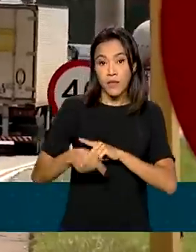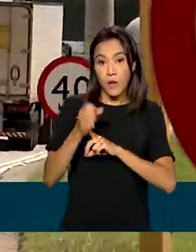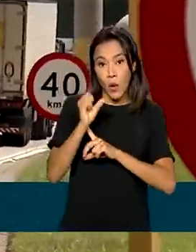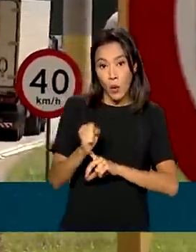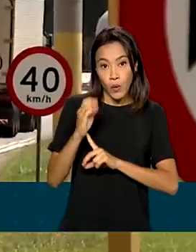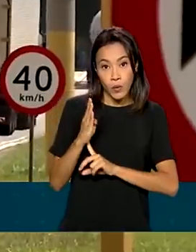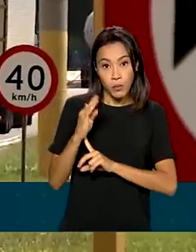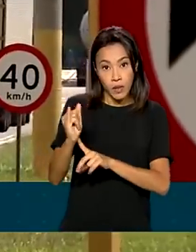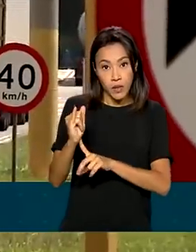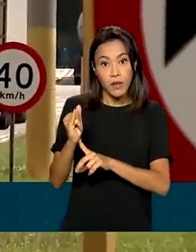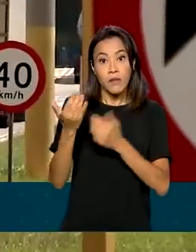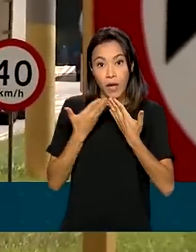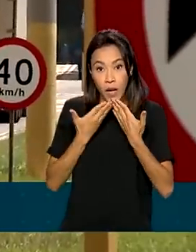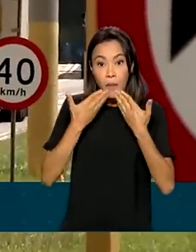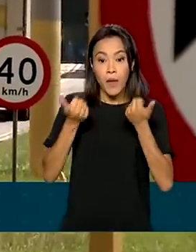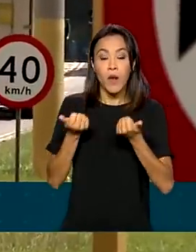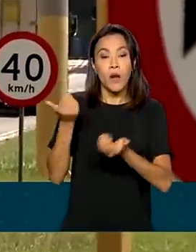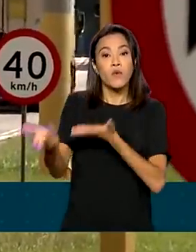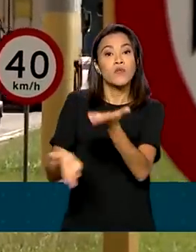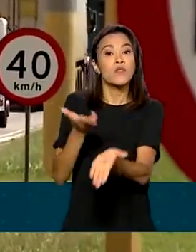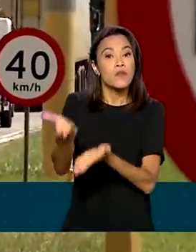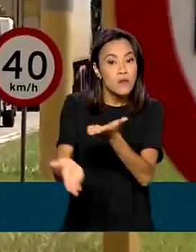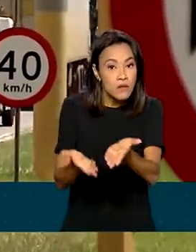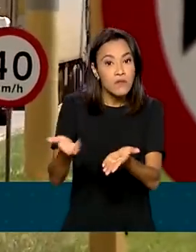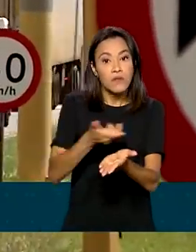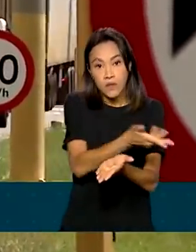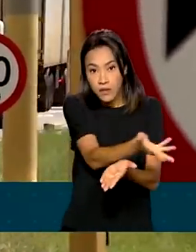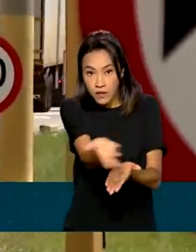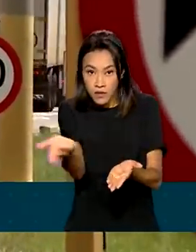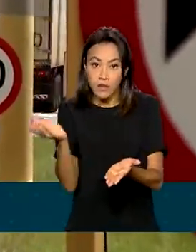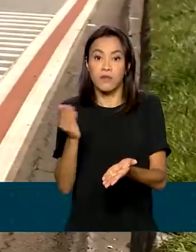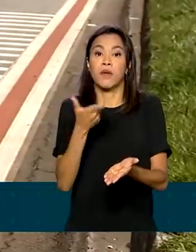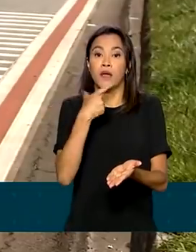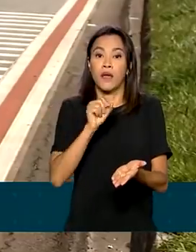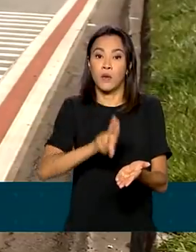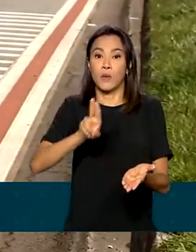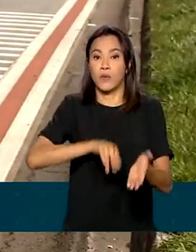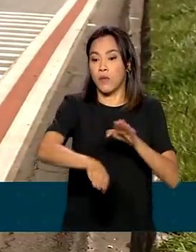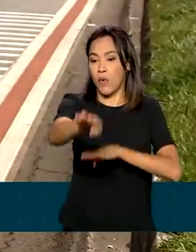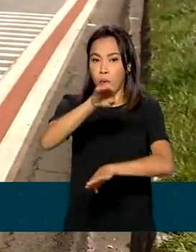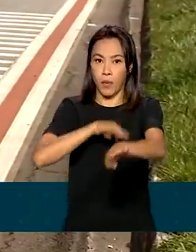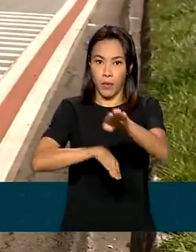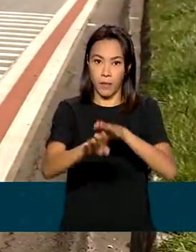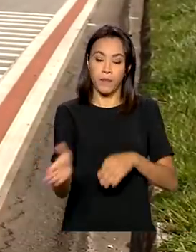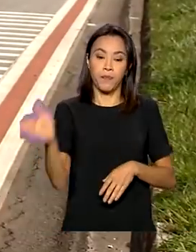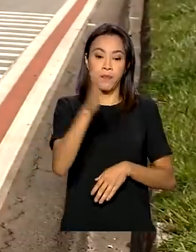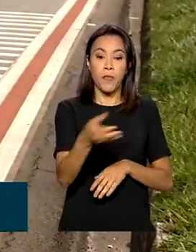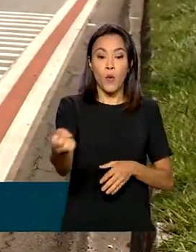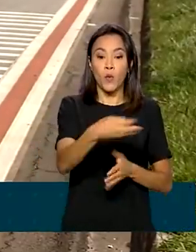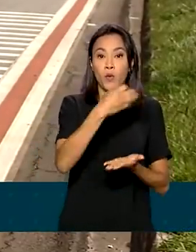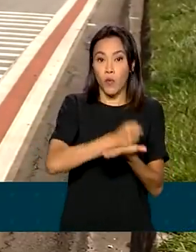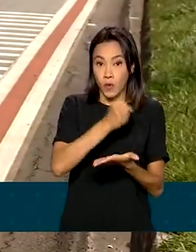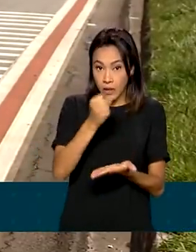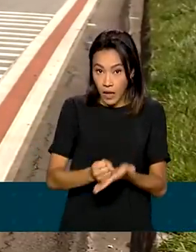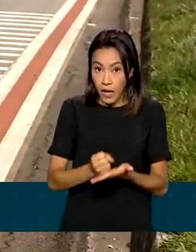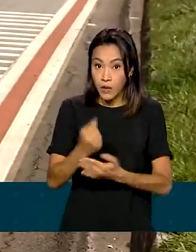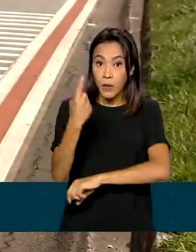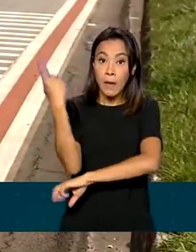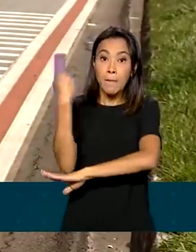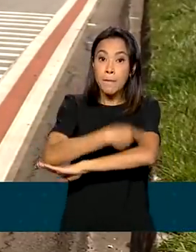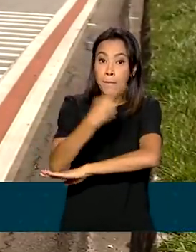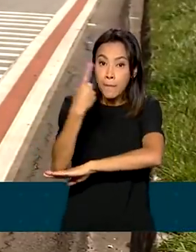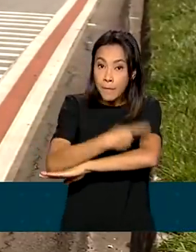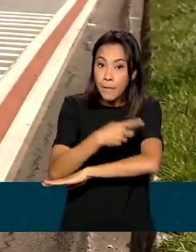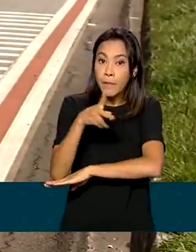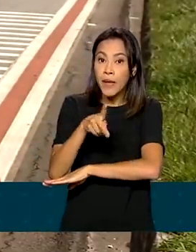no aprimoramento dos serviços operacionais oferecidos aos usuários. Com o novo contrato, a tarifa de pedágio no trecho operado